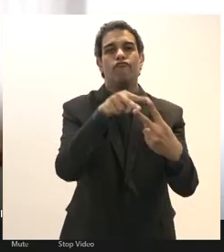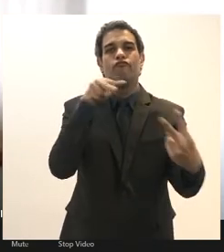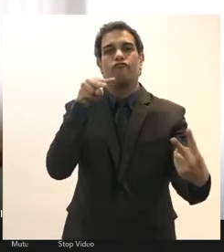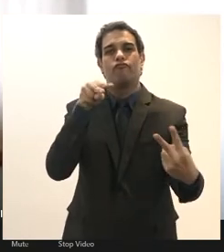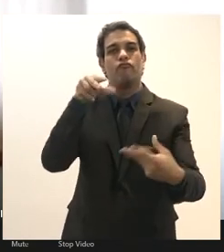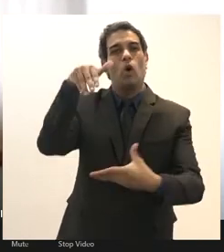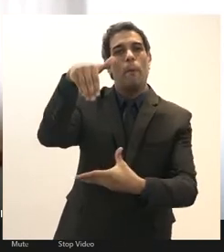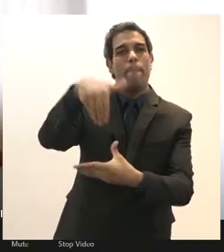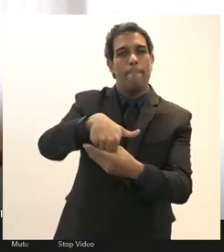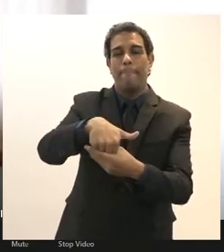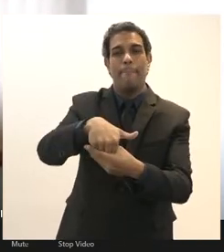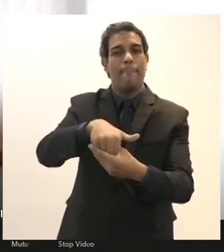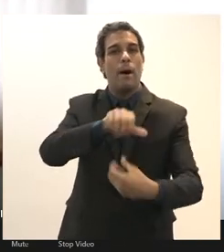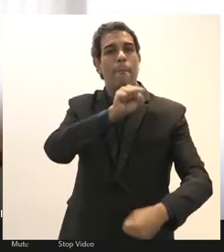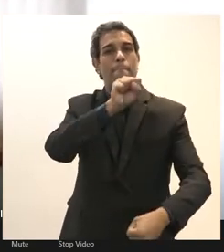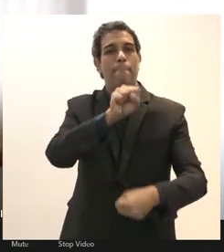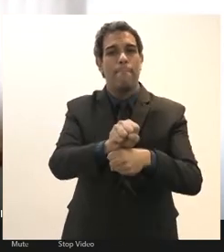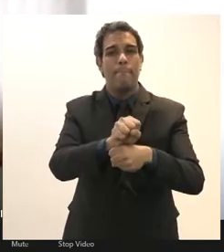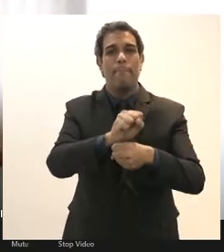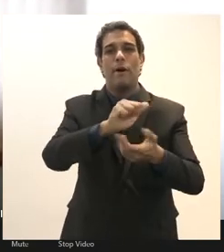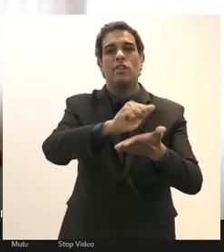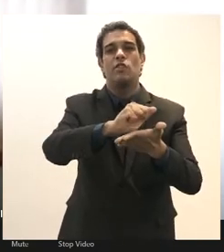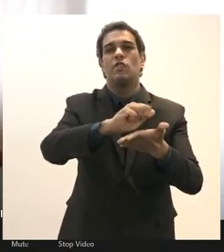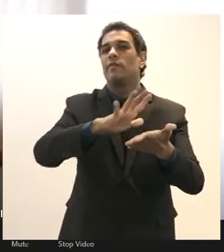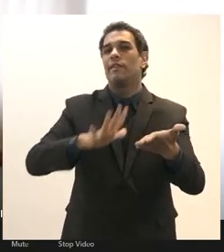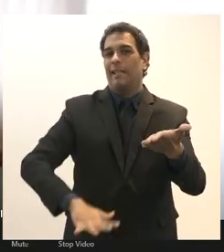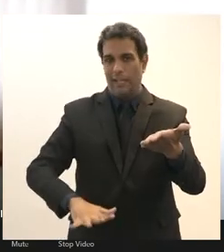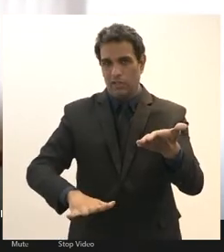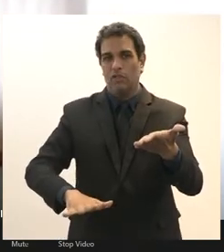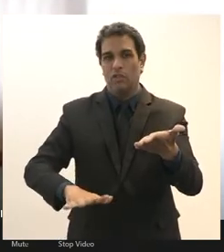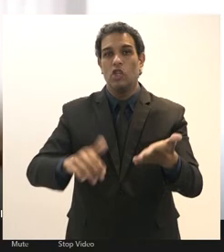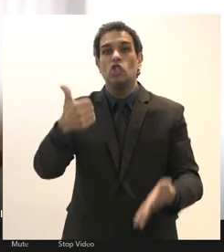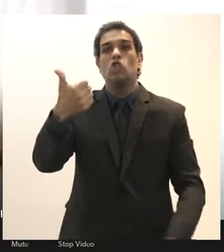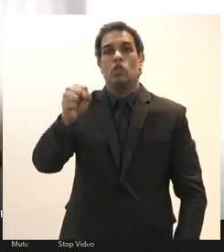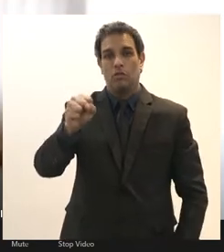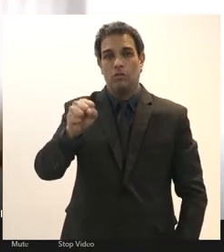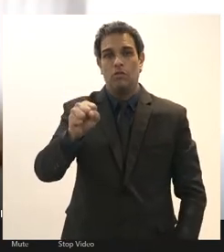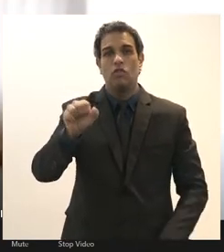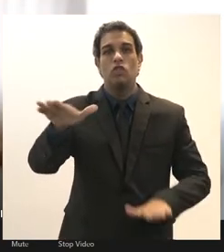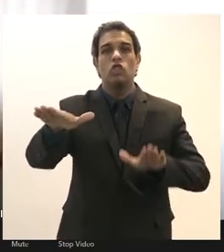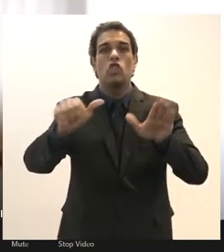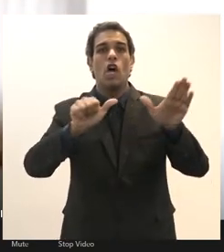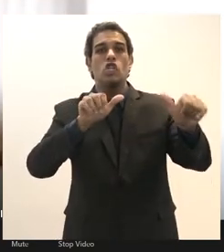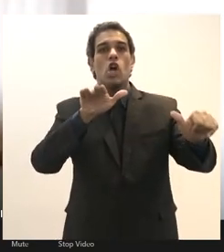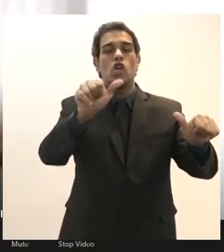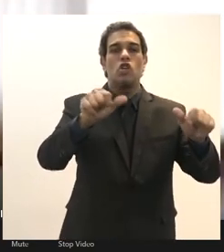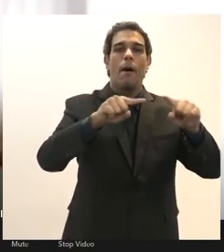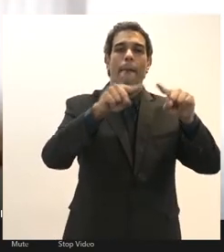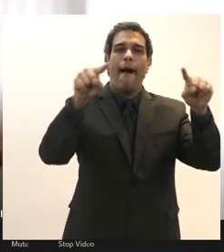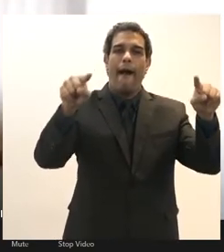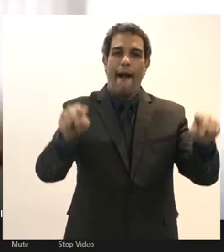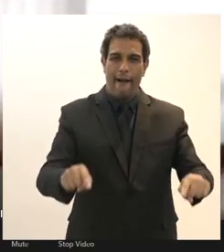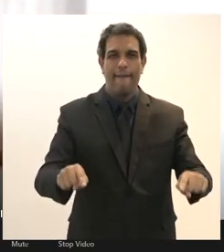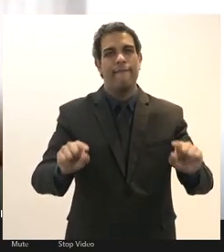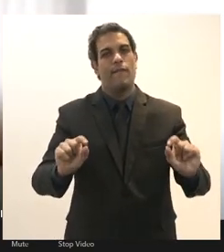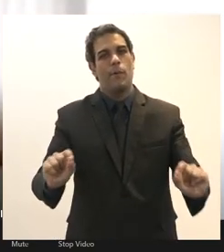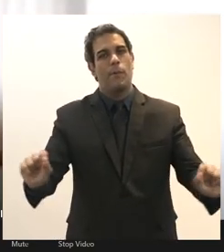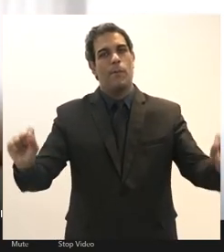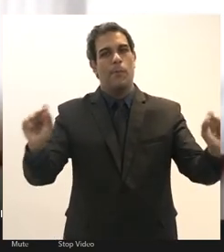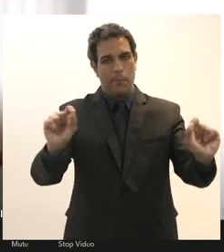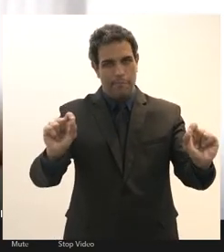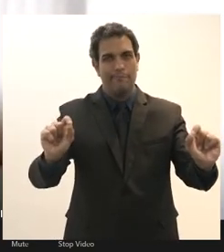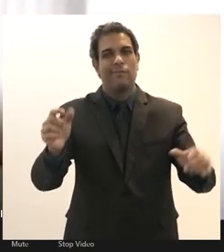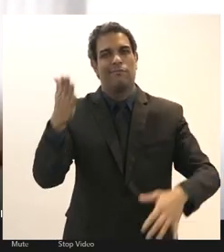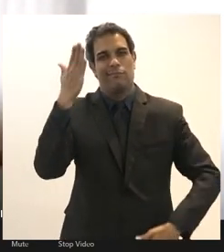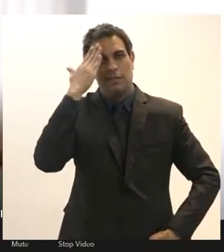a paralisação das atividades no dia 18 e a convocação dos servidores obviamente dentro daqueles critérios